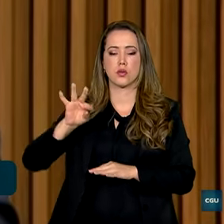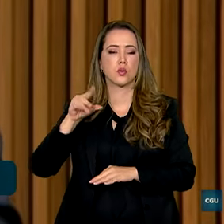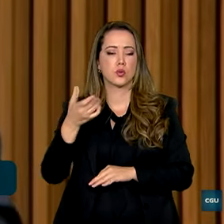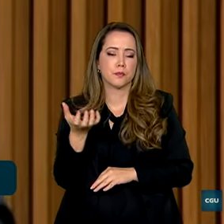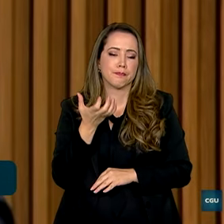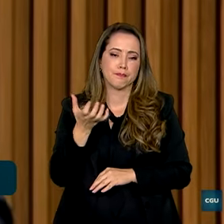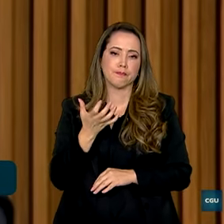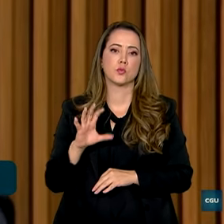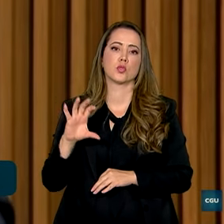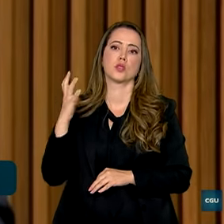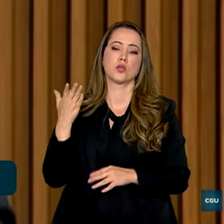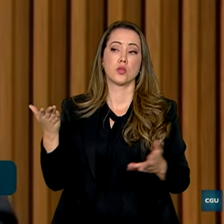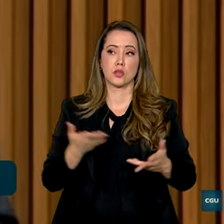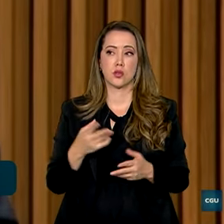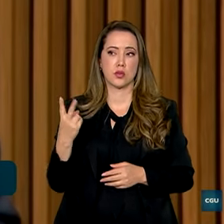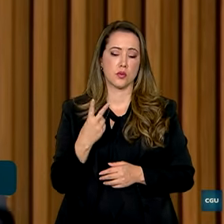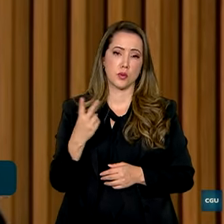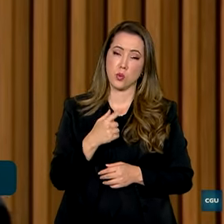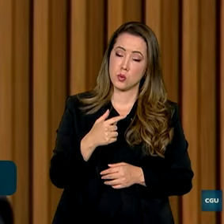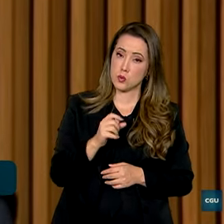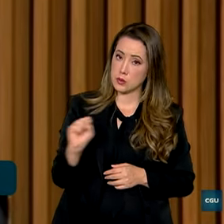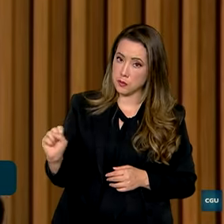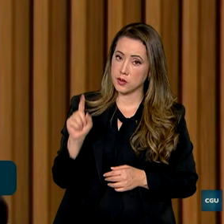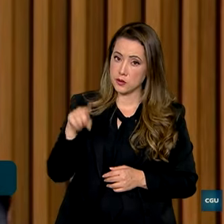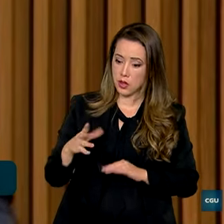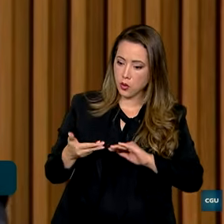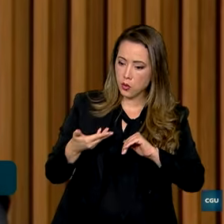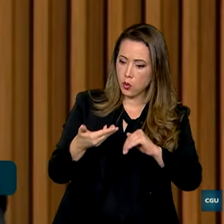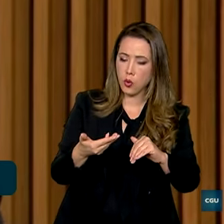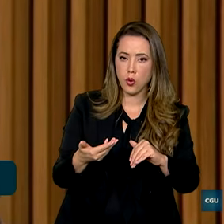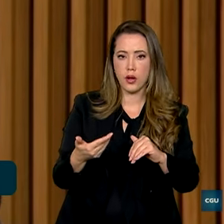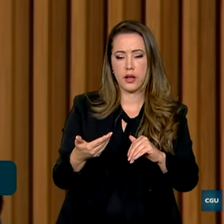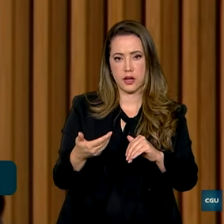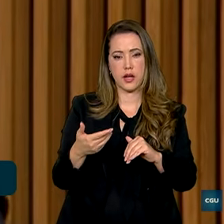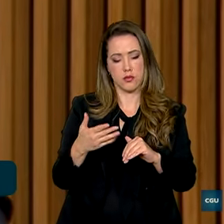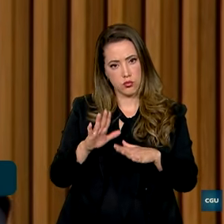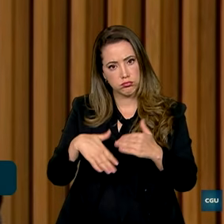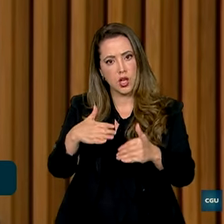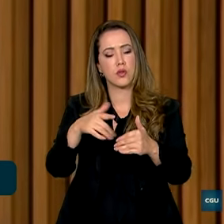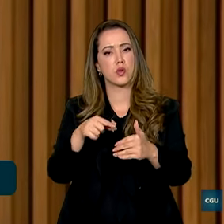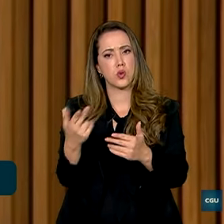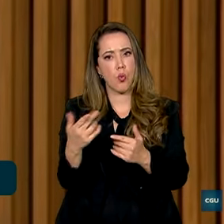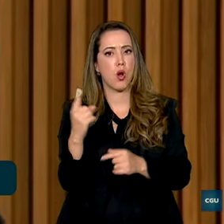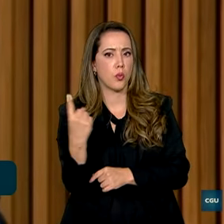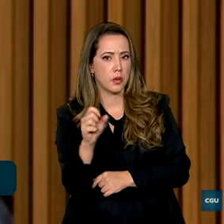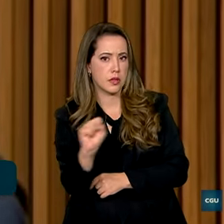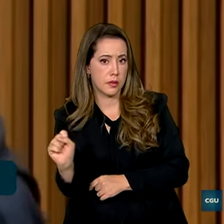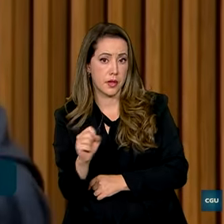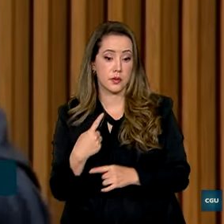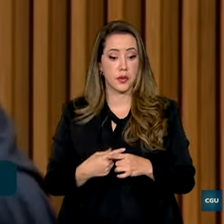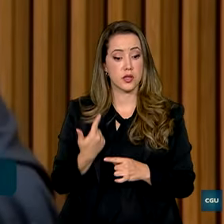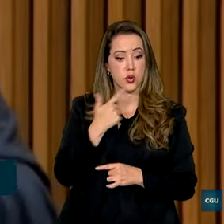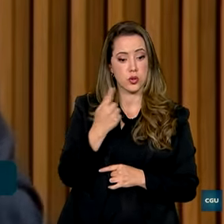gostaria que acontecesse nesse segundo semestre é que o Congresso fosse tão diligente quanto foi no primeiro semestre. Porque se nós concluirmos